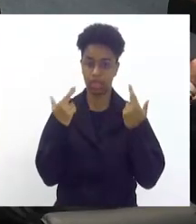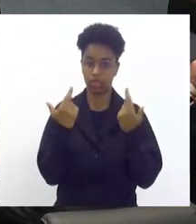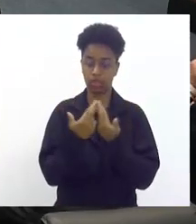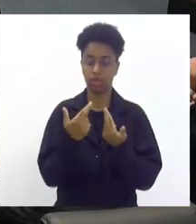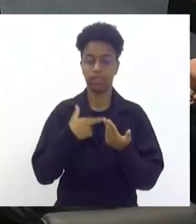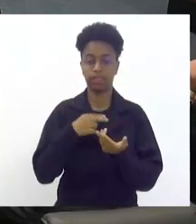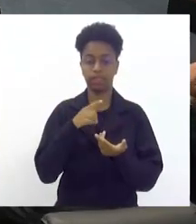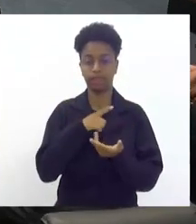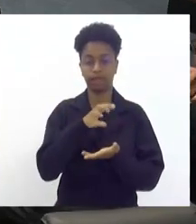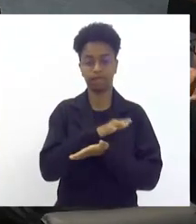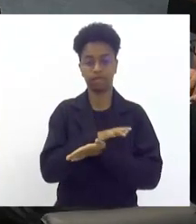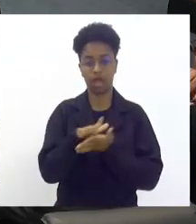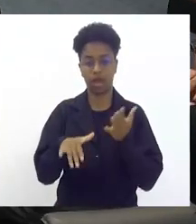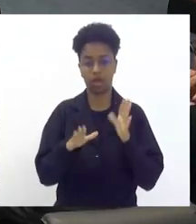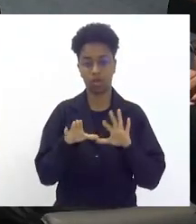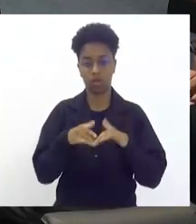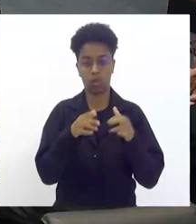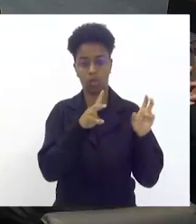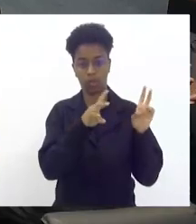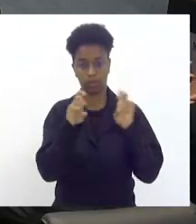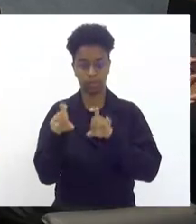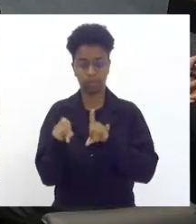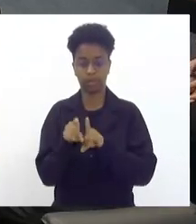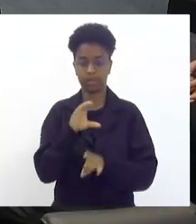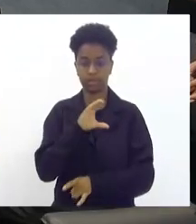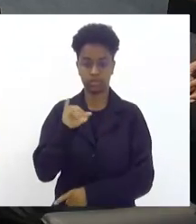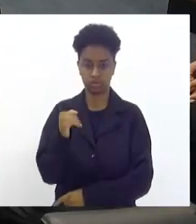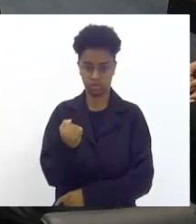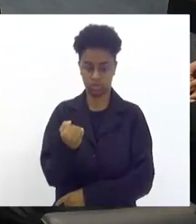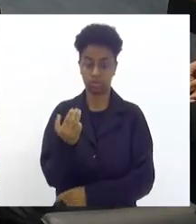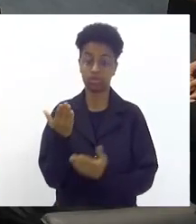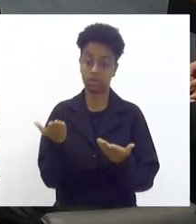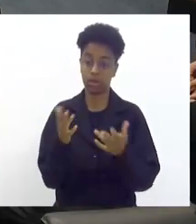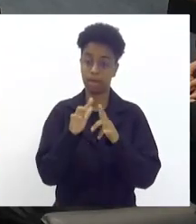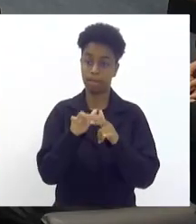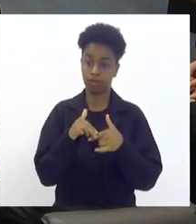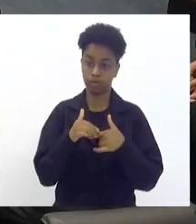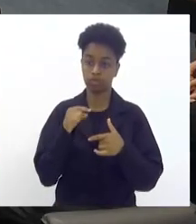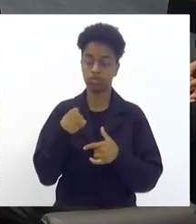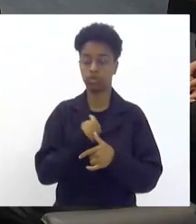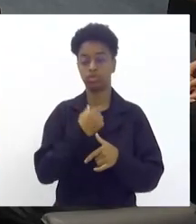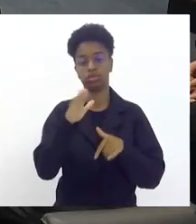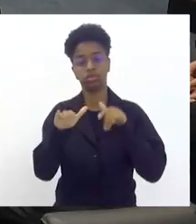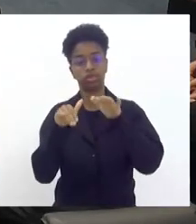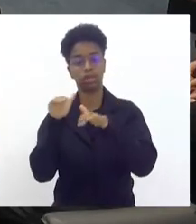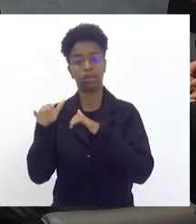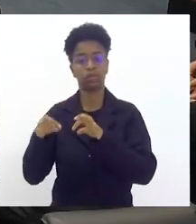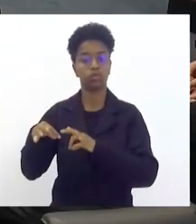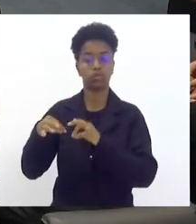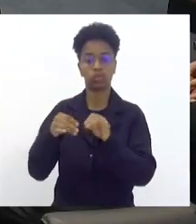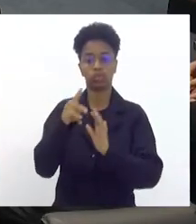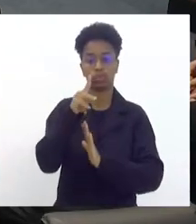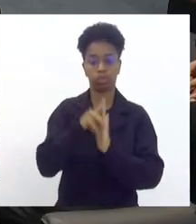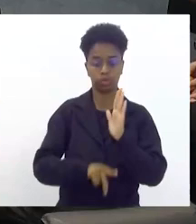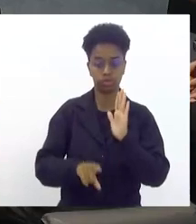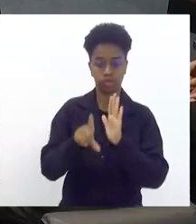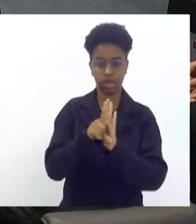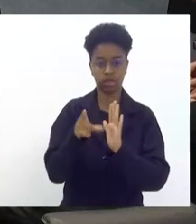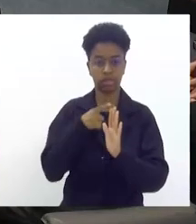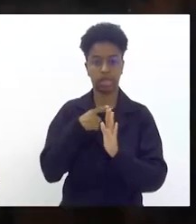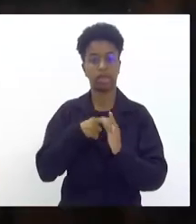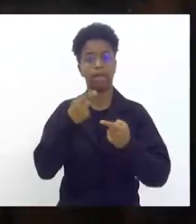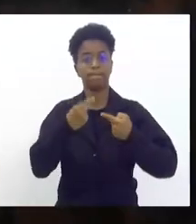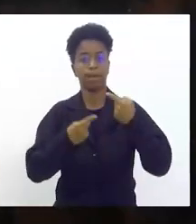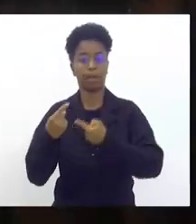comissões temáticas e também da ccj por isso que nós reunimos todos os projetos que estão em tramitação na casa